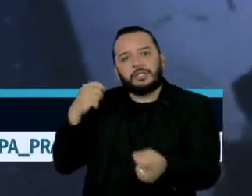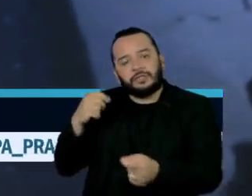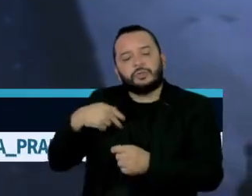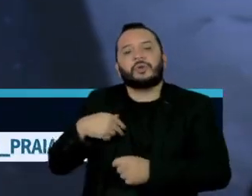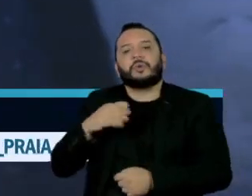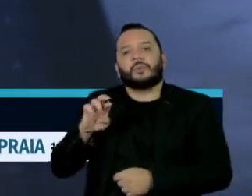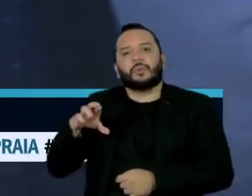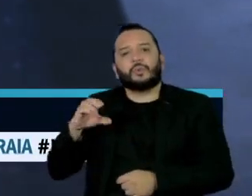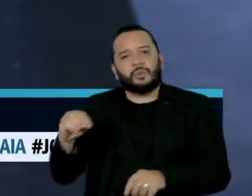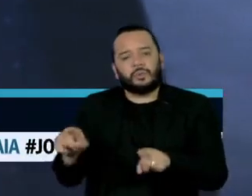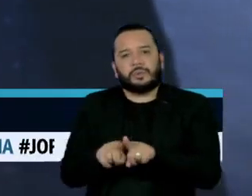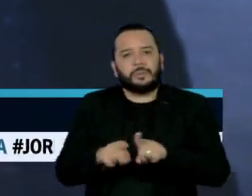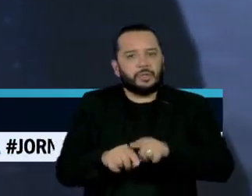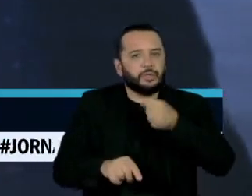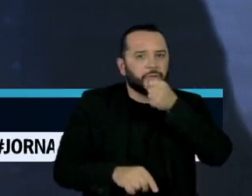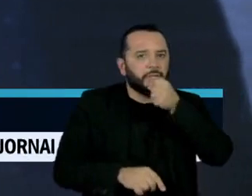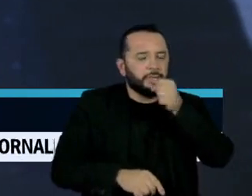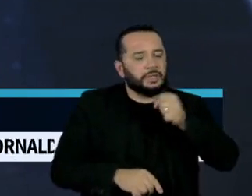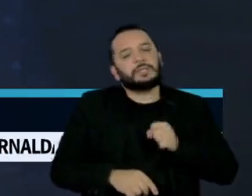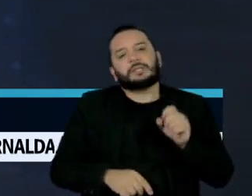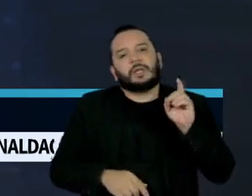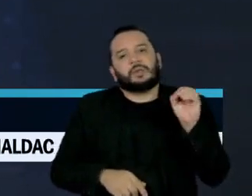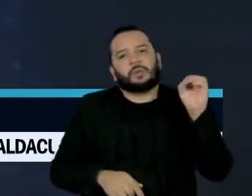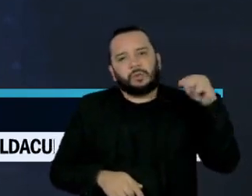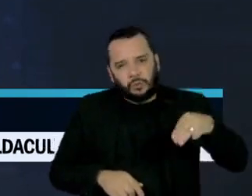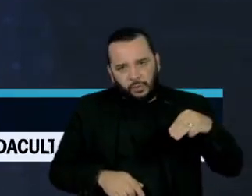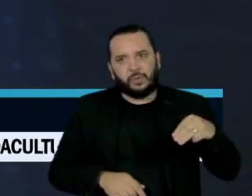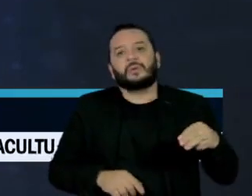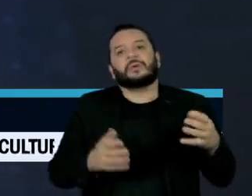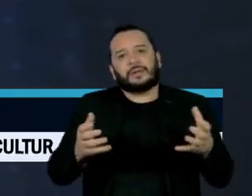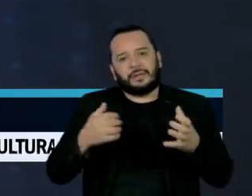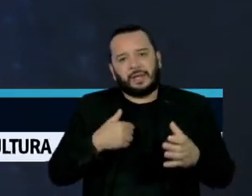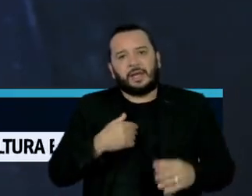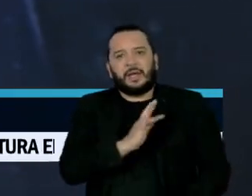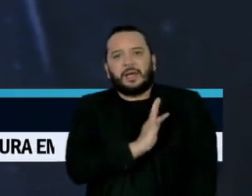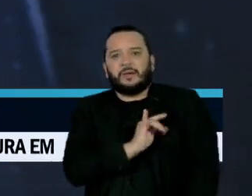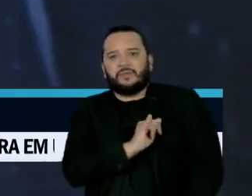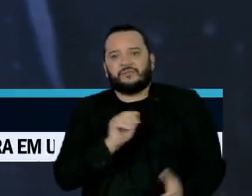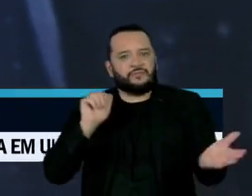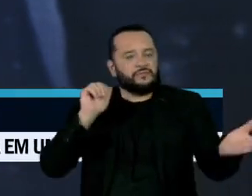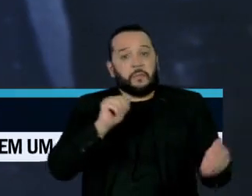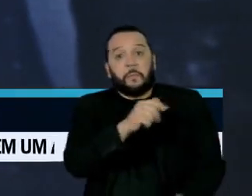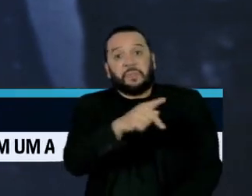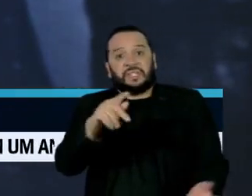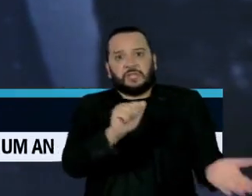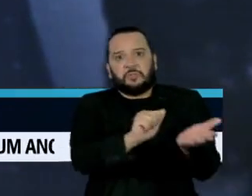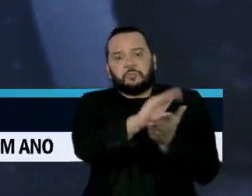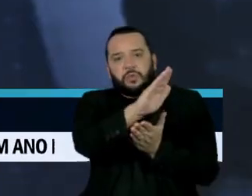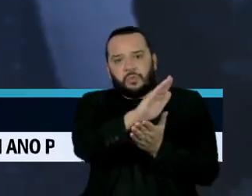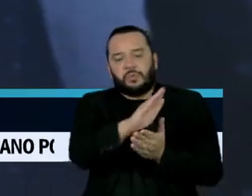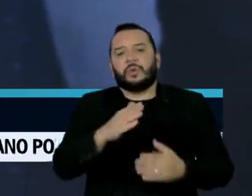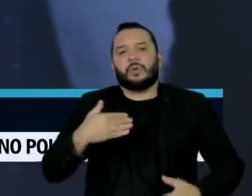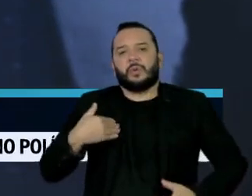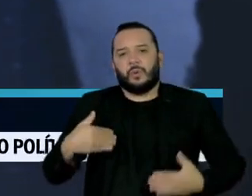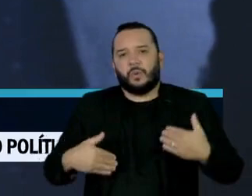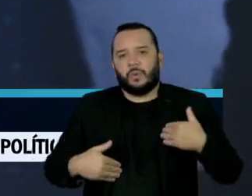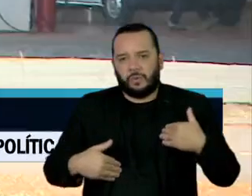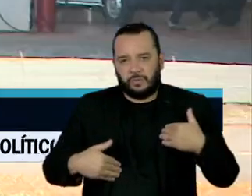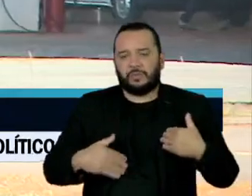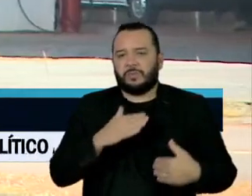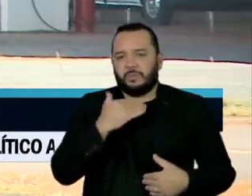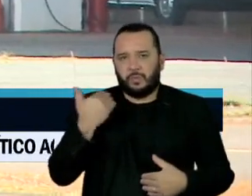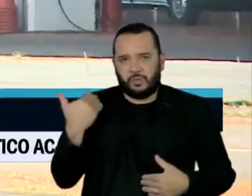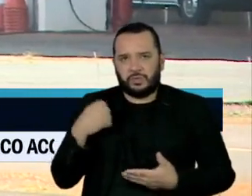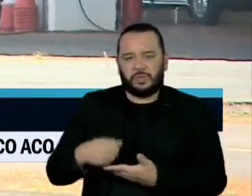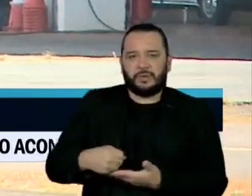britânico Dom Philips. Eles pedem a exoneração do presidente da Fundação Marcel Xavier. Os corpos foram entregues hoje às famílias.